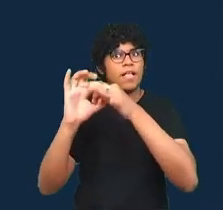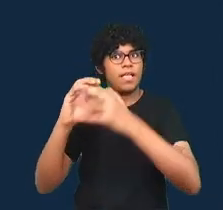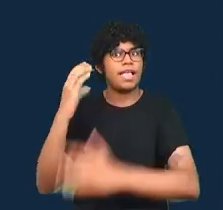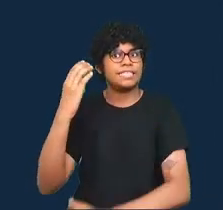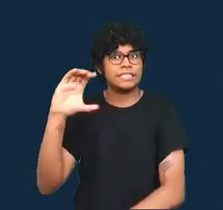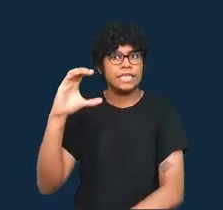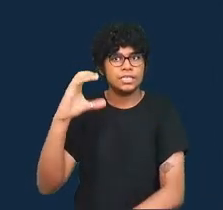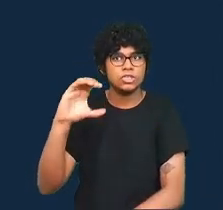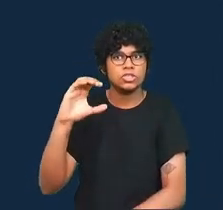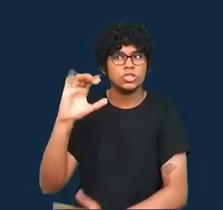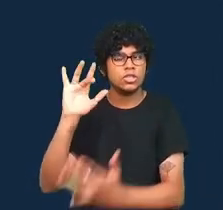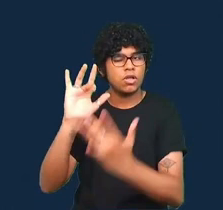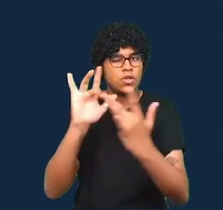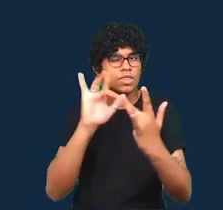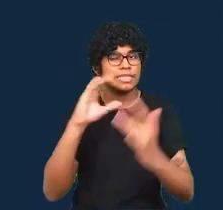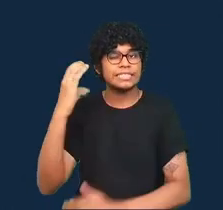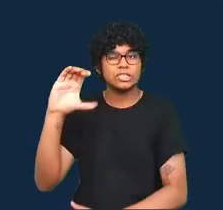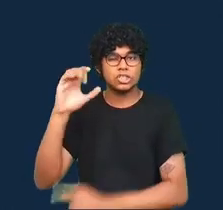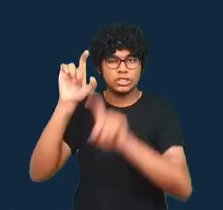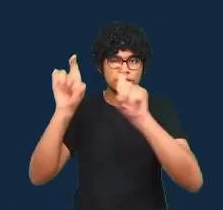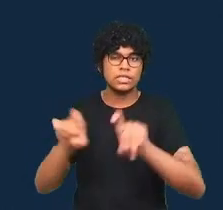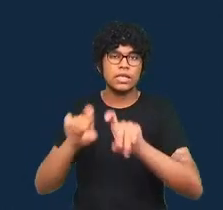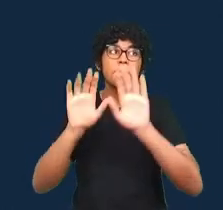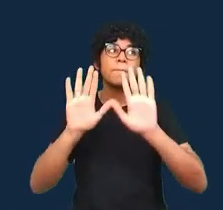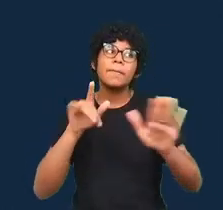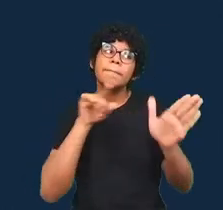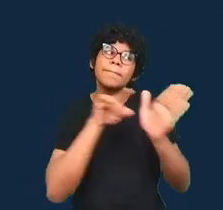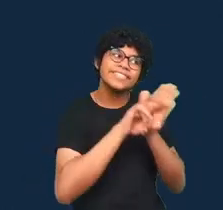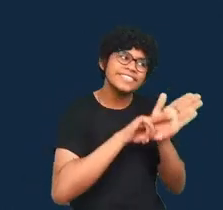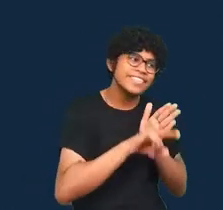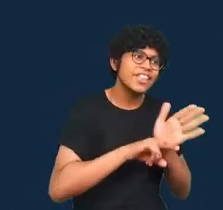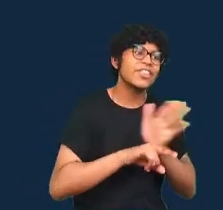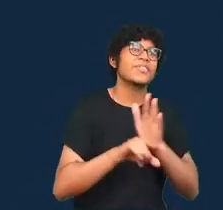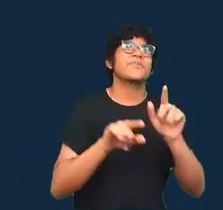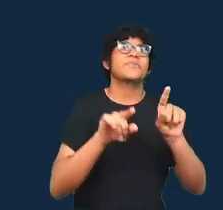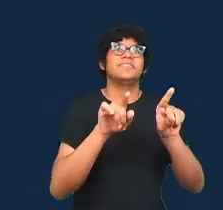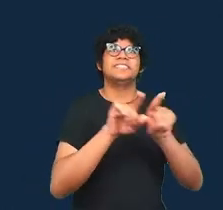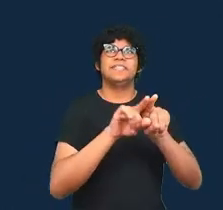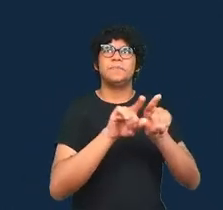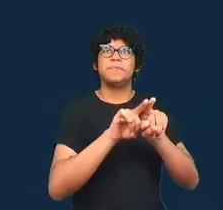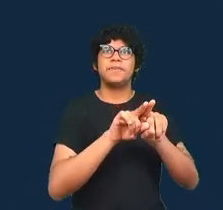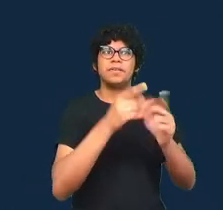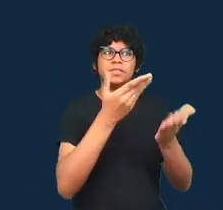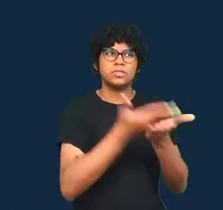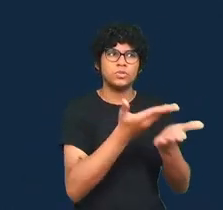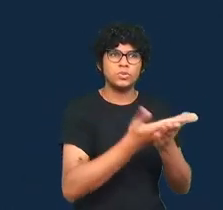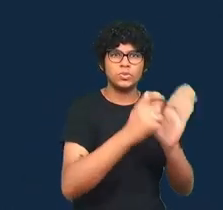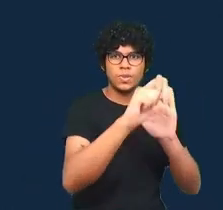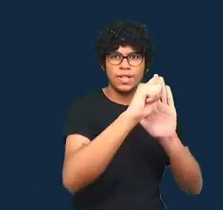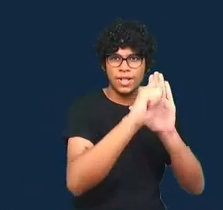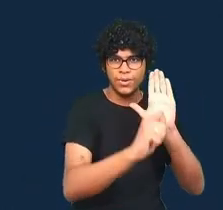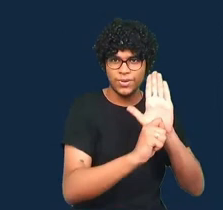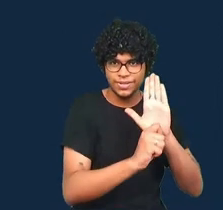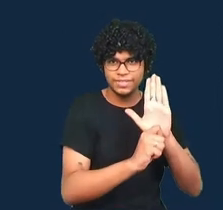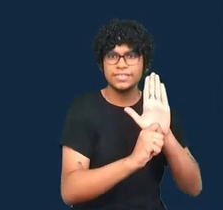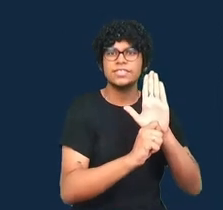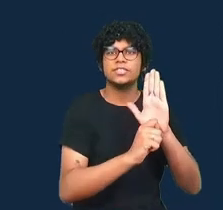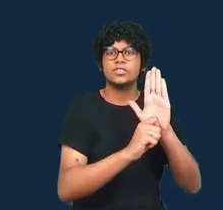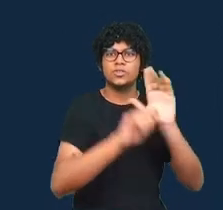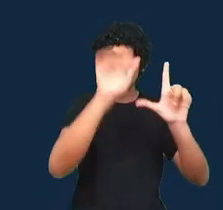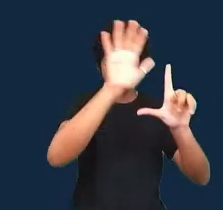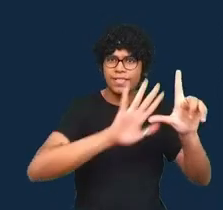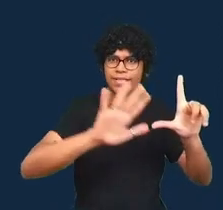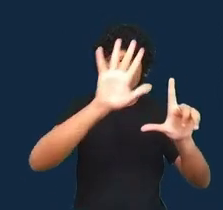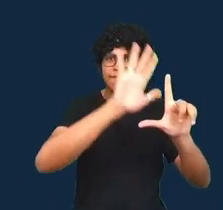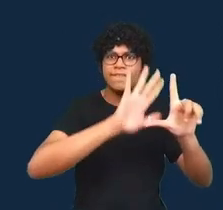computação mas também com pesquisadores estudos de algoritmos de plataformas de